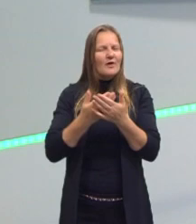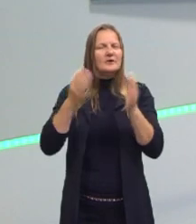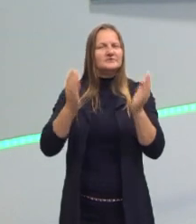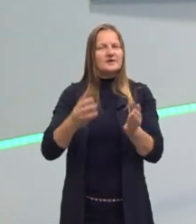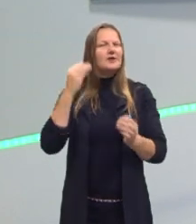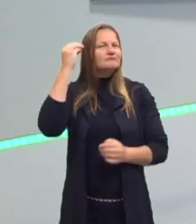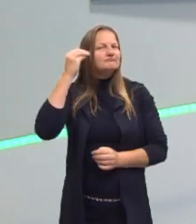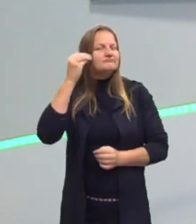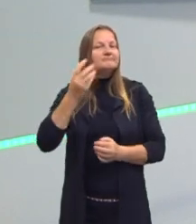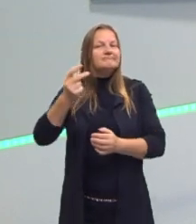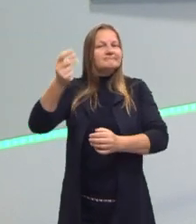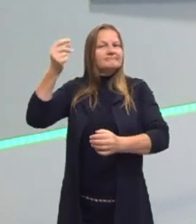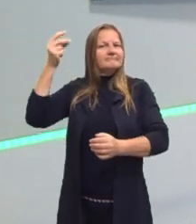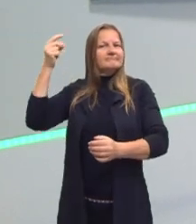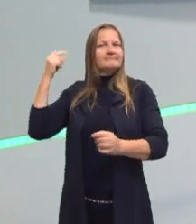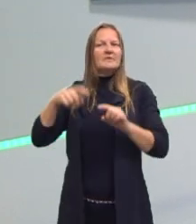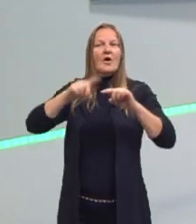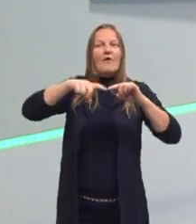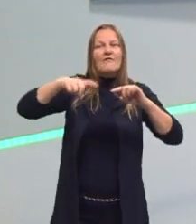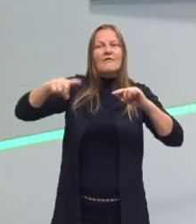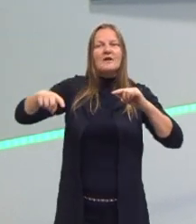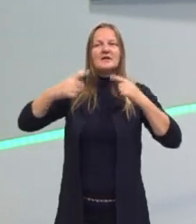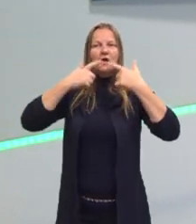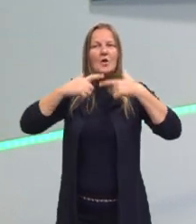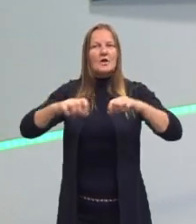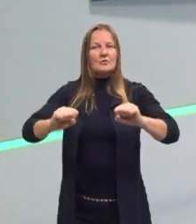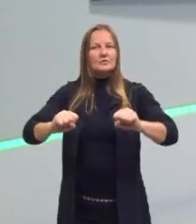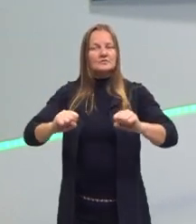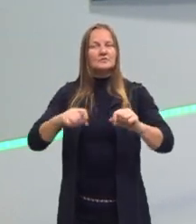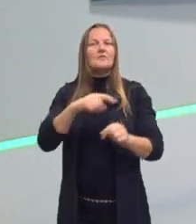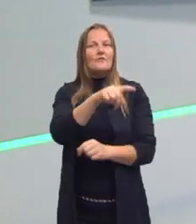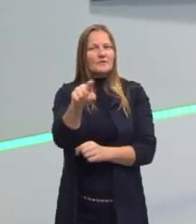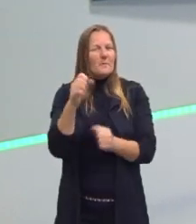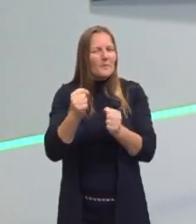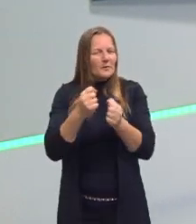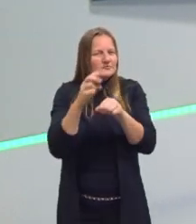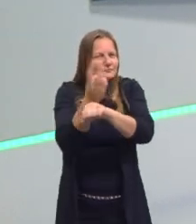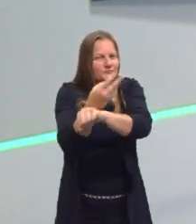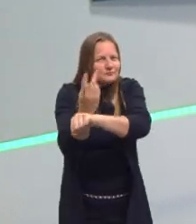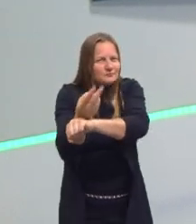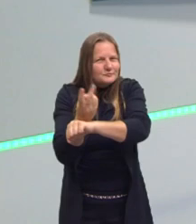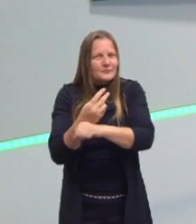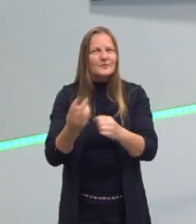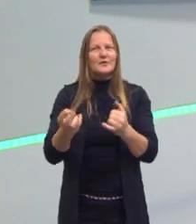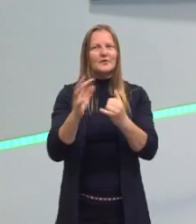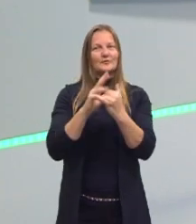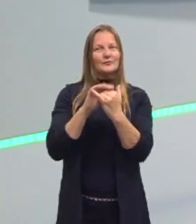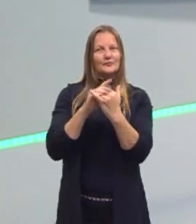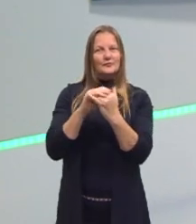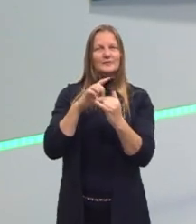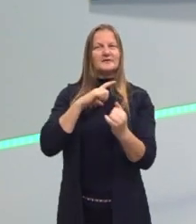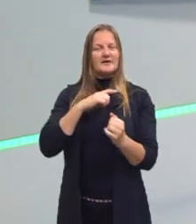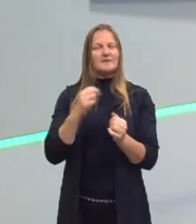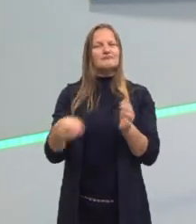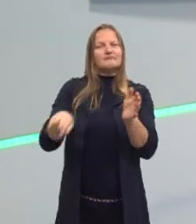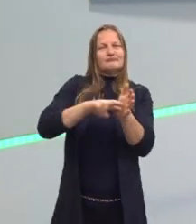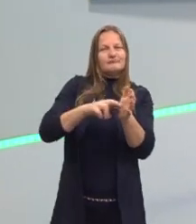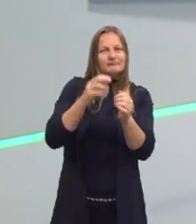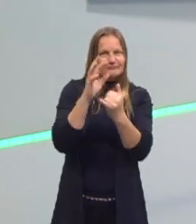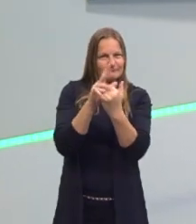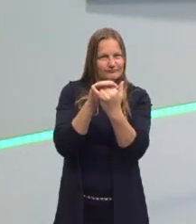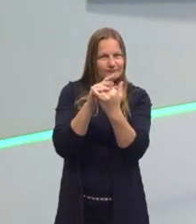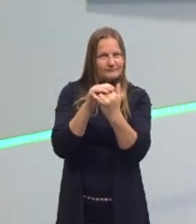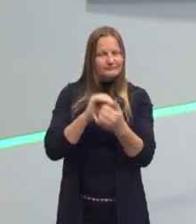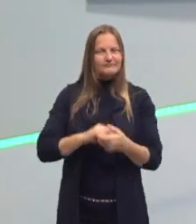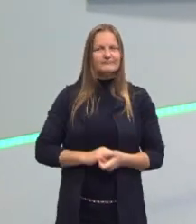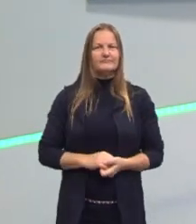A gente teve uma aula sobre variação linguística. Vocês podem voltar e retomar essa aula se vocês ainda ficaram com